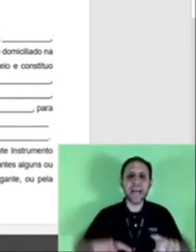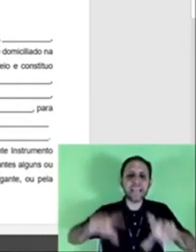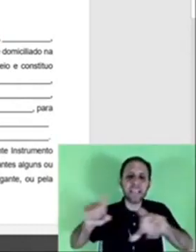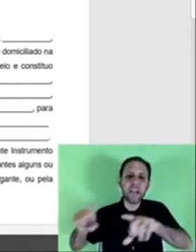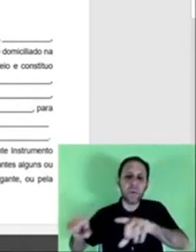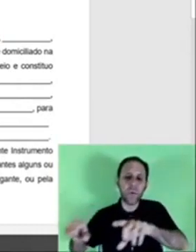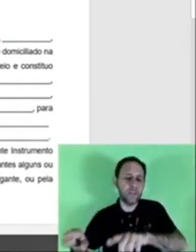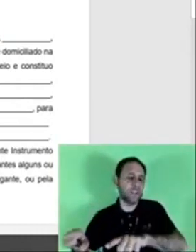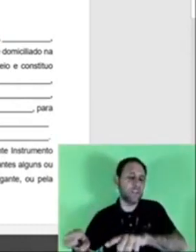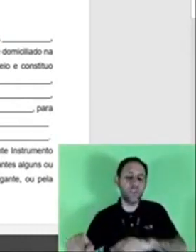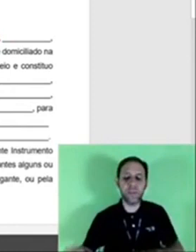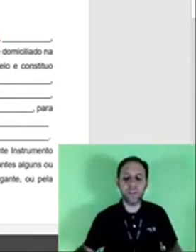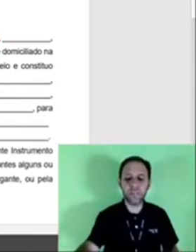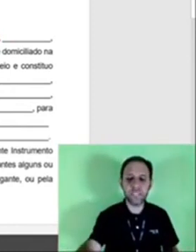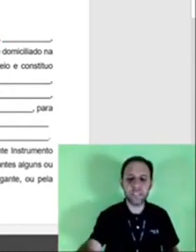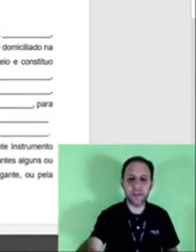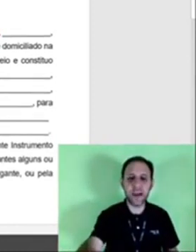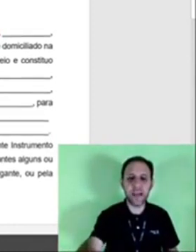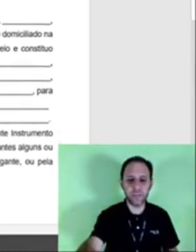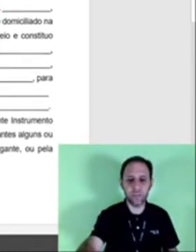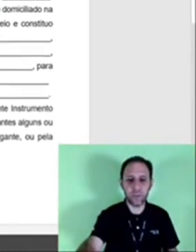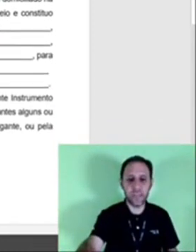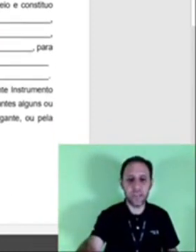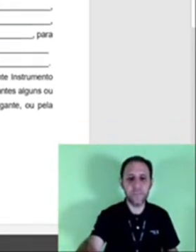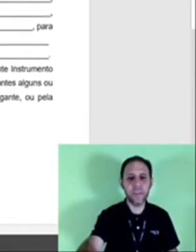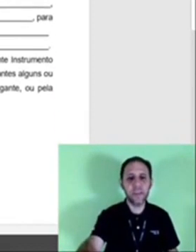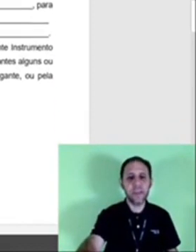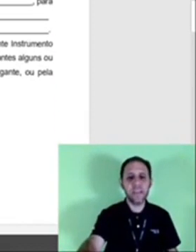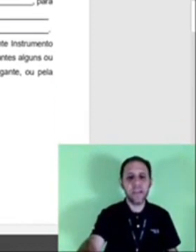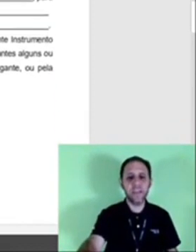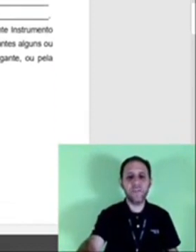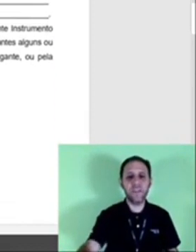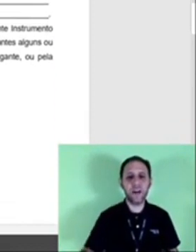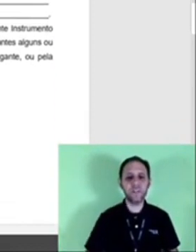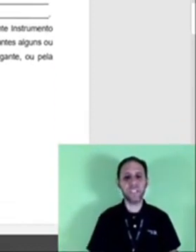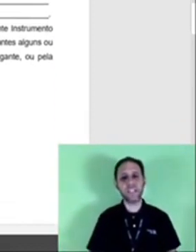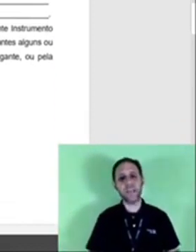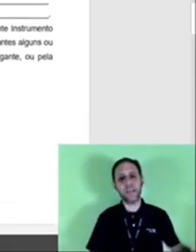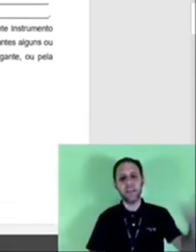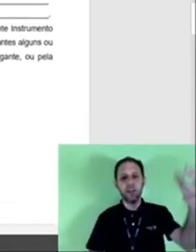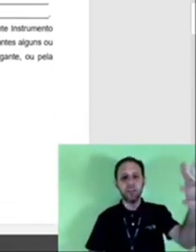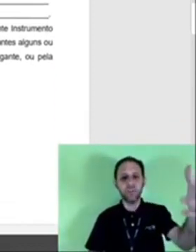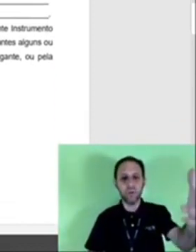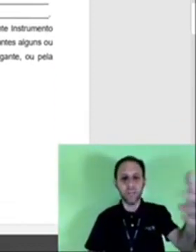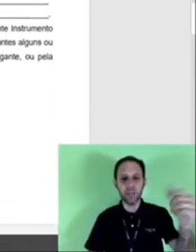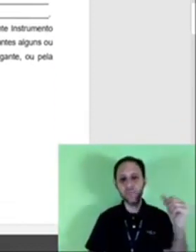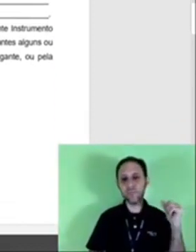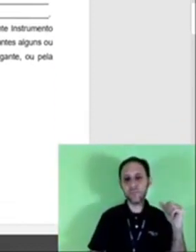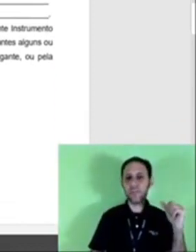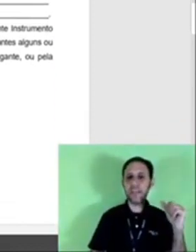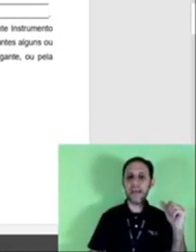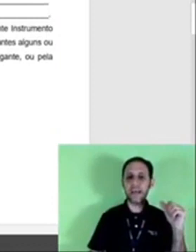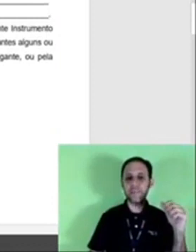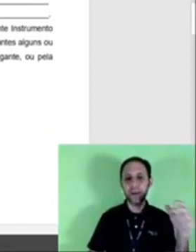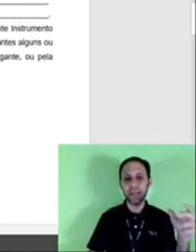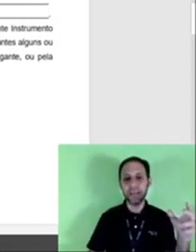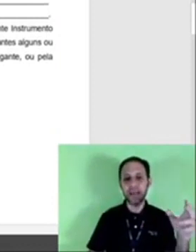finalzinho, até quando esse documento vai ser válido, ok? E aí no final você tem Toledo,